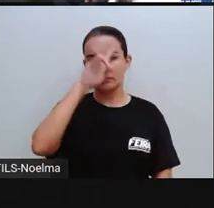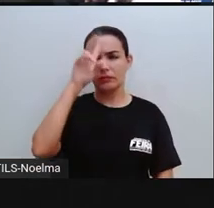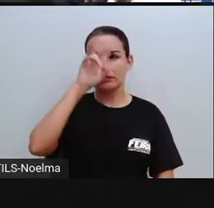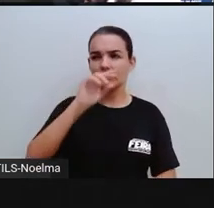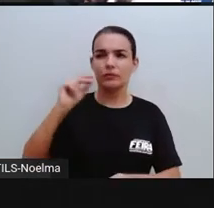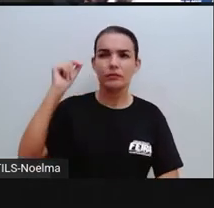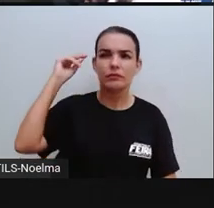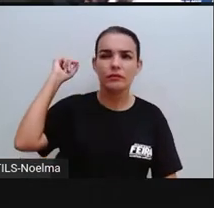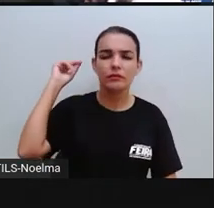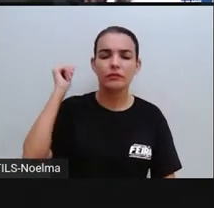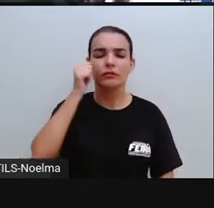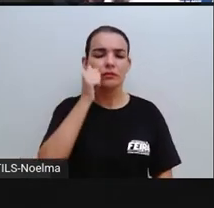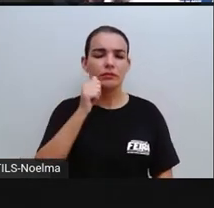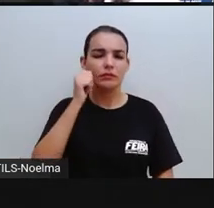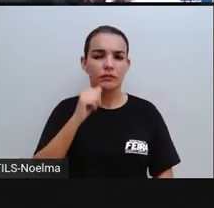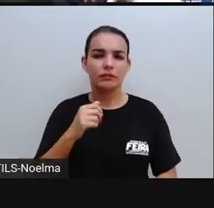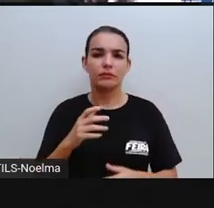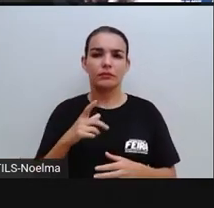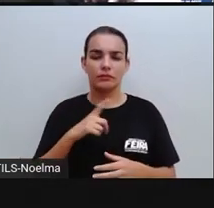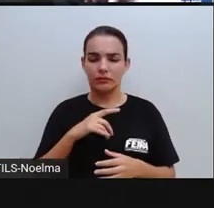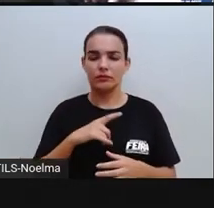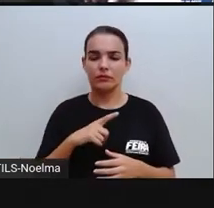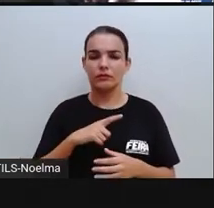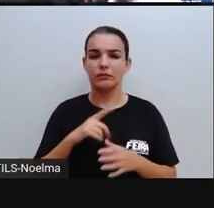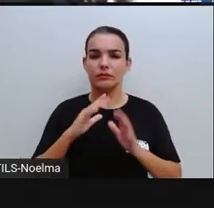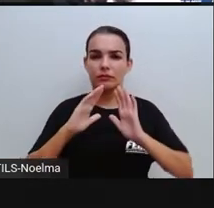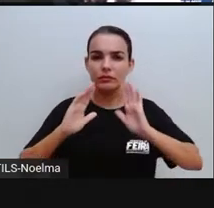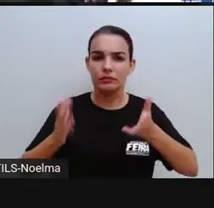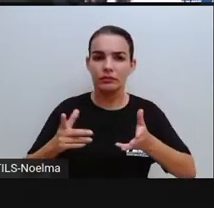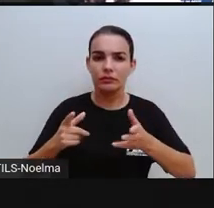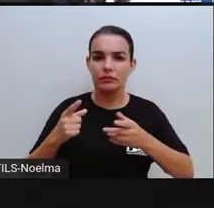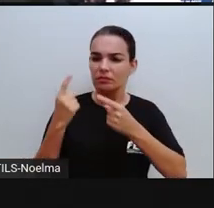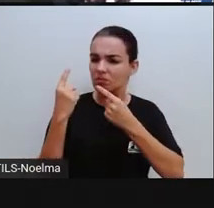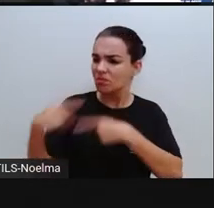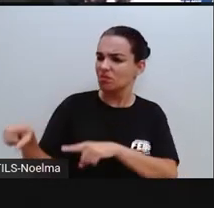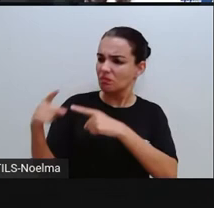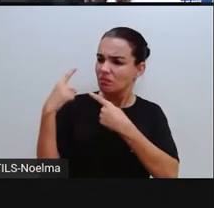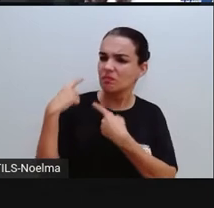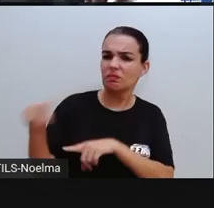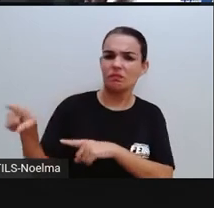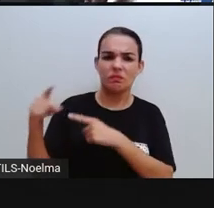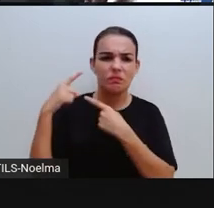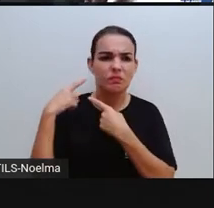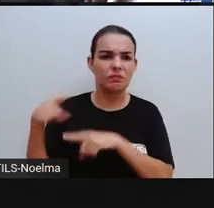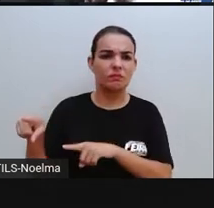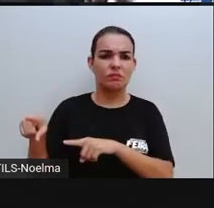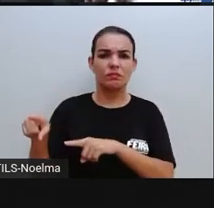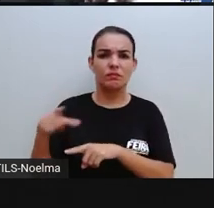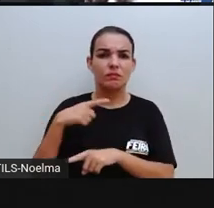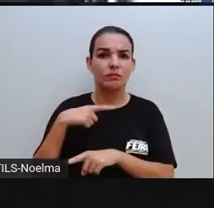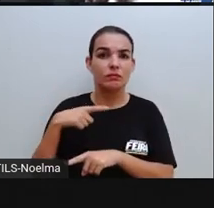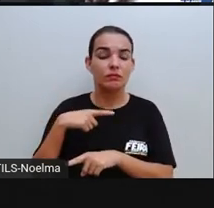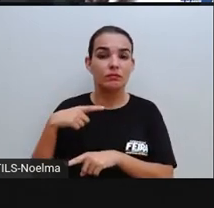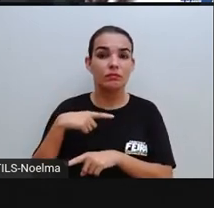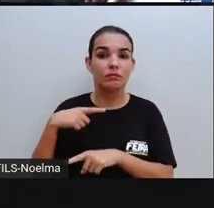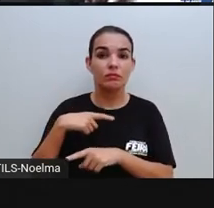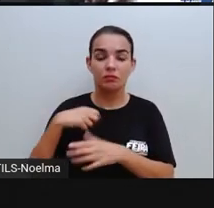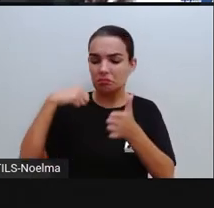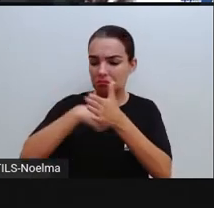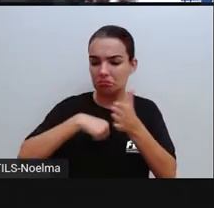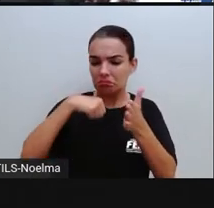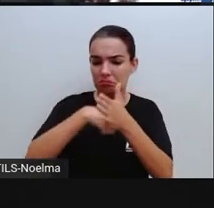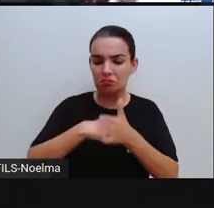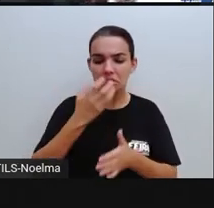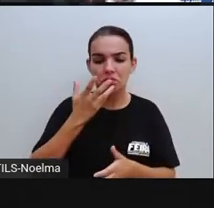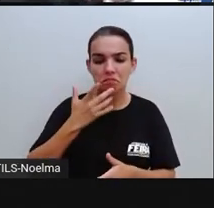moça, né, que foi acusada aí de ter agredido uma